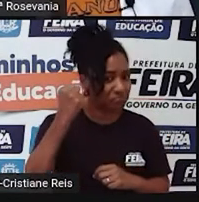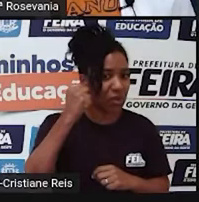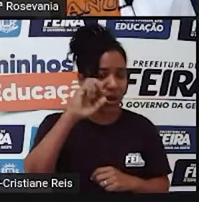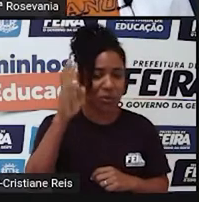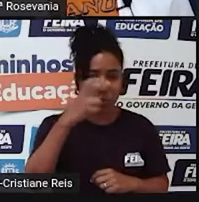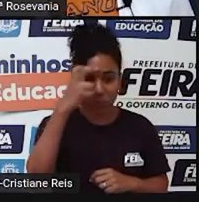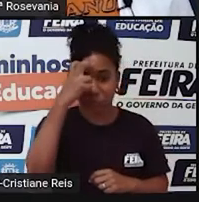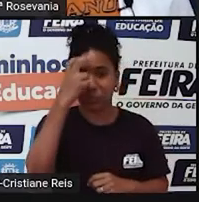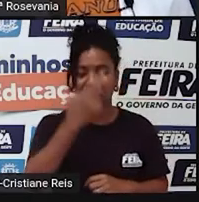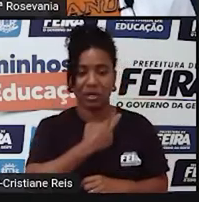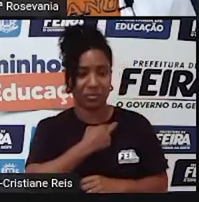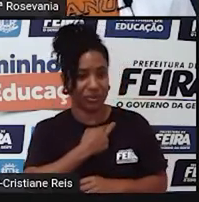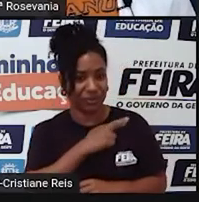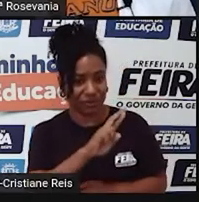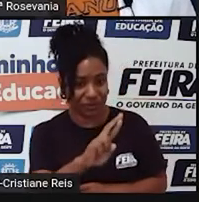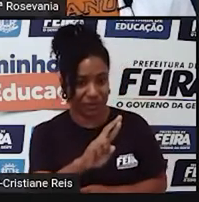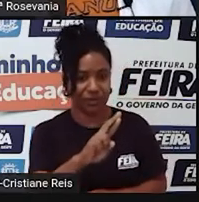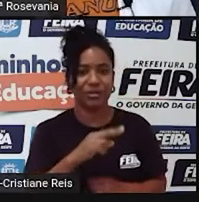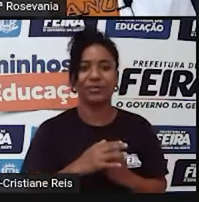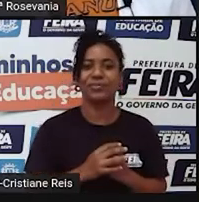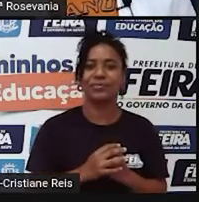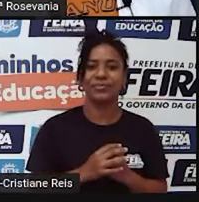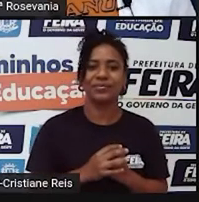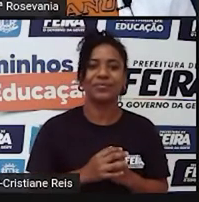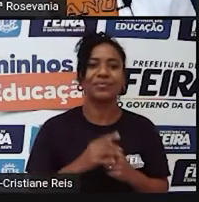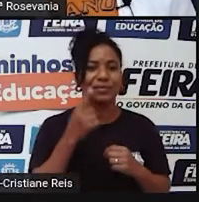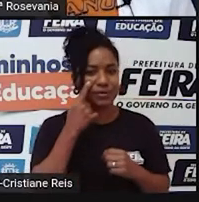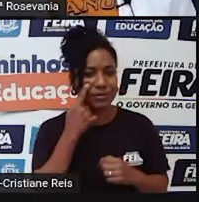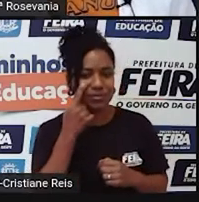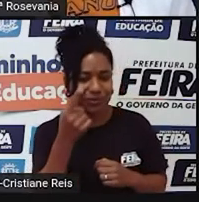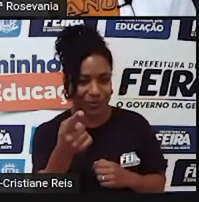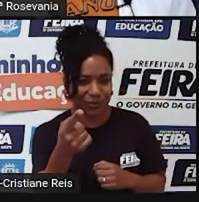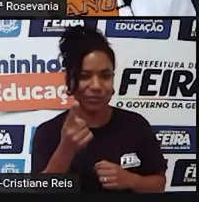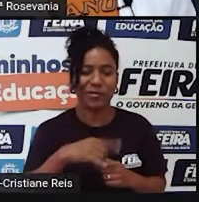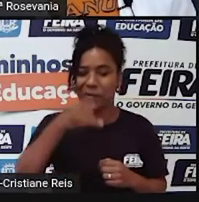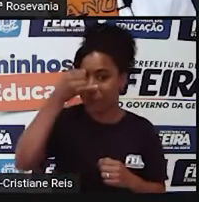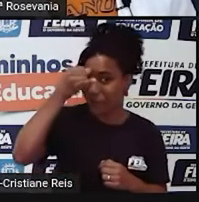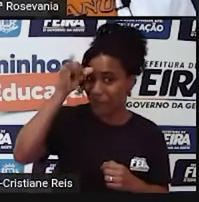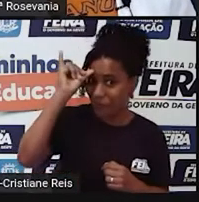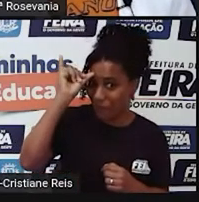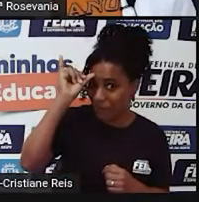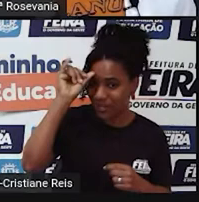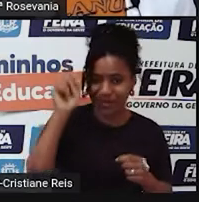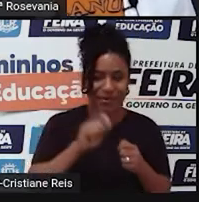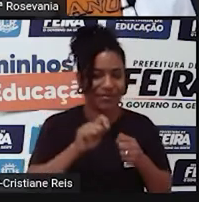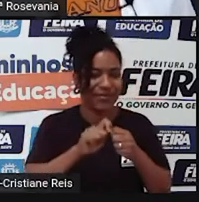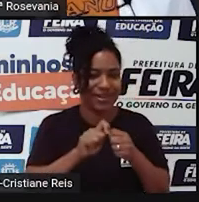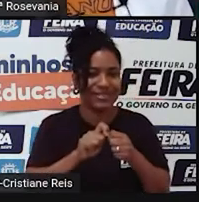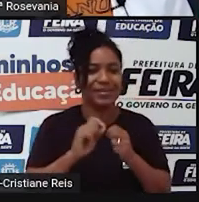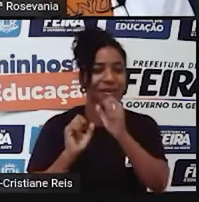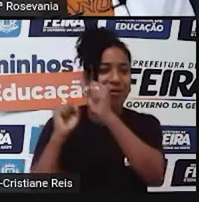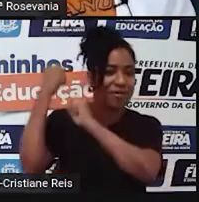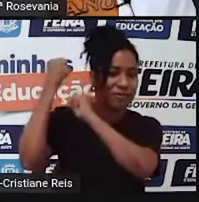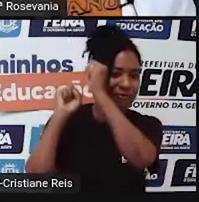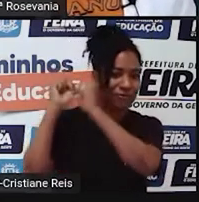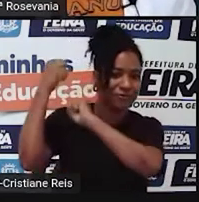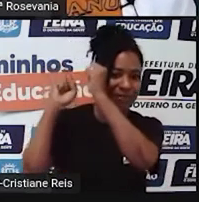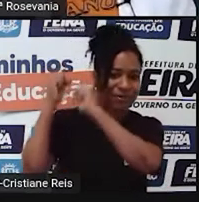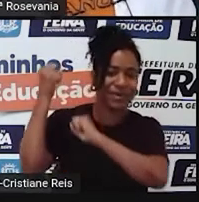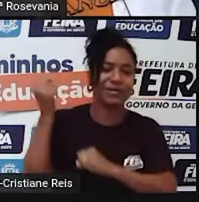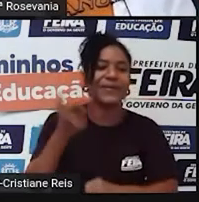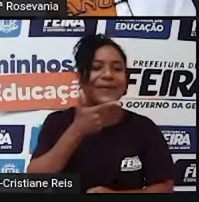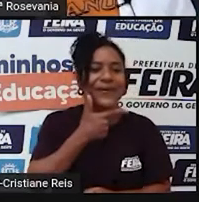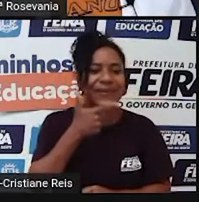religiosidade, né, mais uma vez aqui o boi, a fabricação de requeijão, né, principalmente ali na